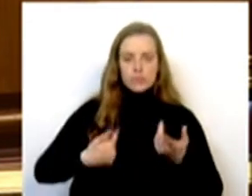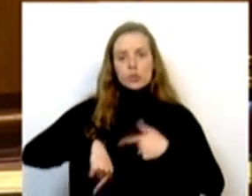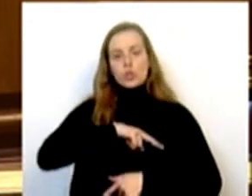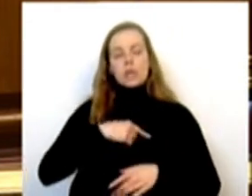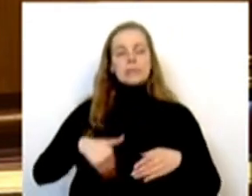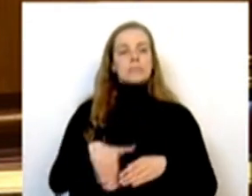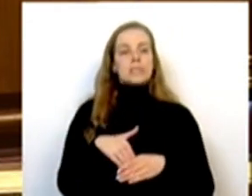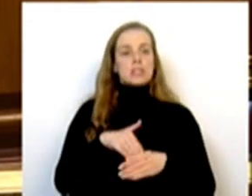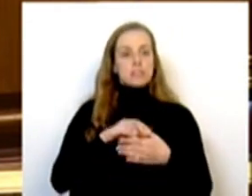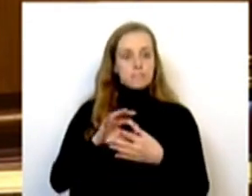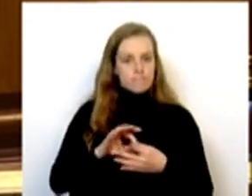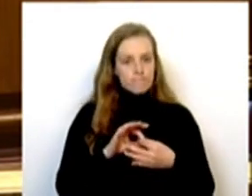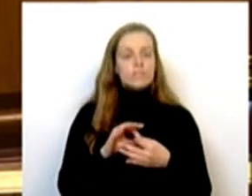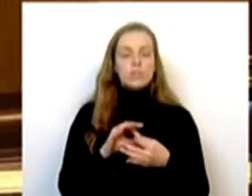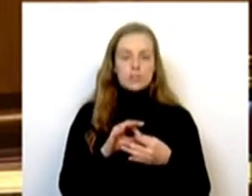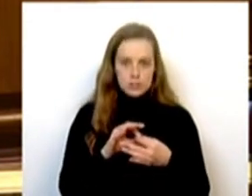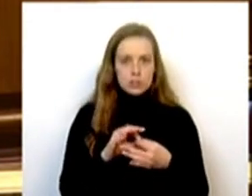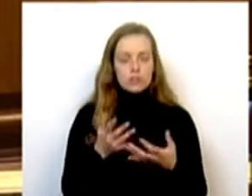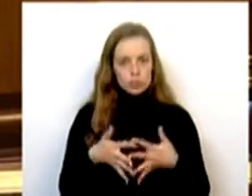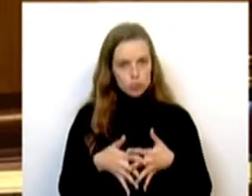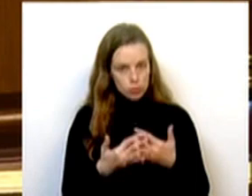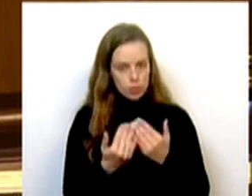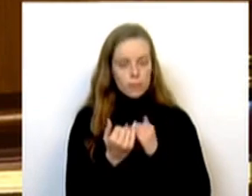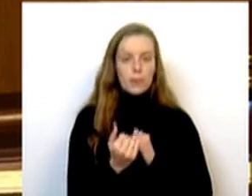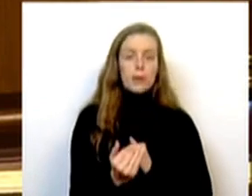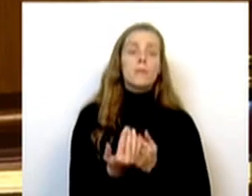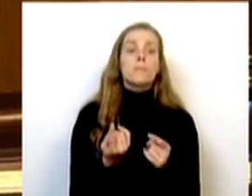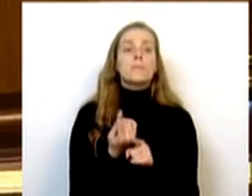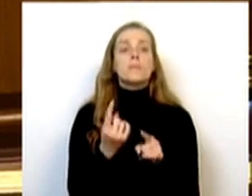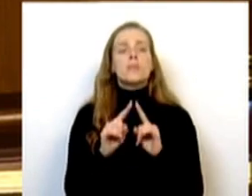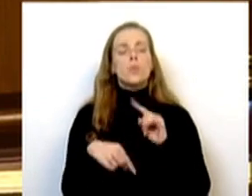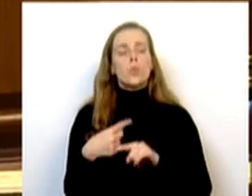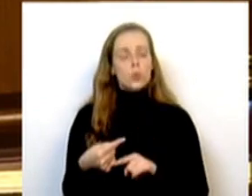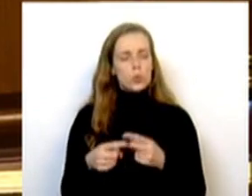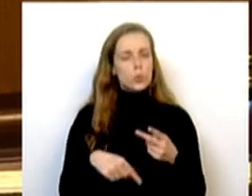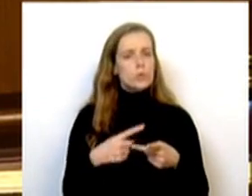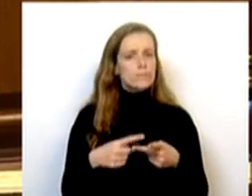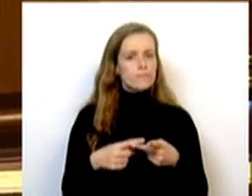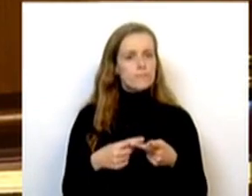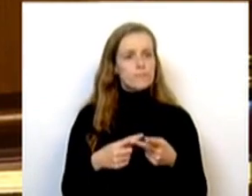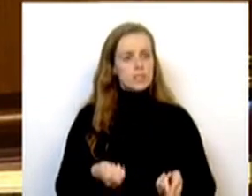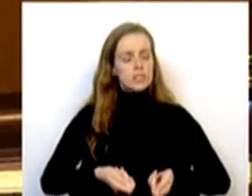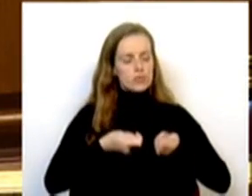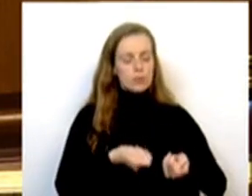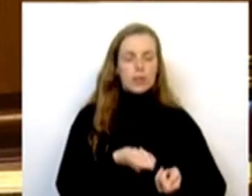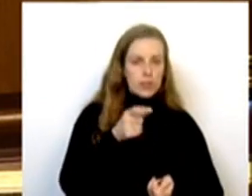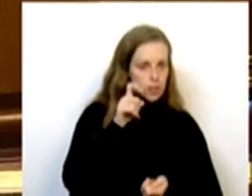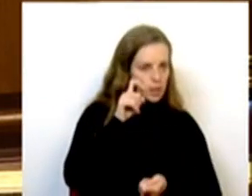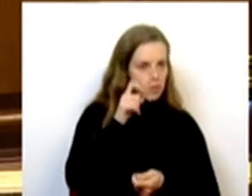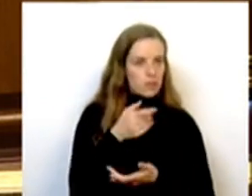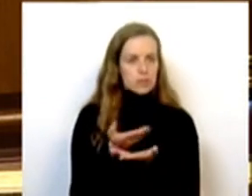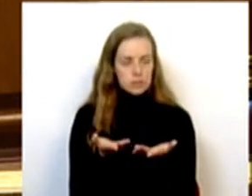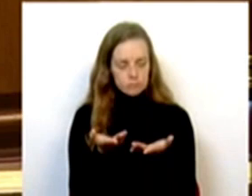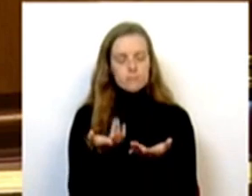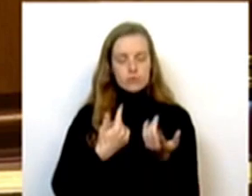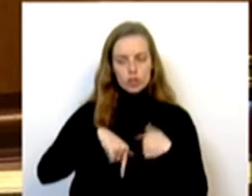na cooperação estruturada permanente e outro tem a ver com a questão do investimento em defesa daquilo que estamos